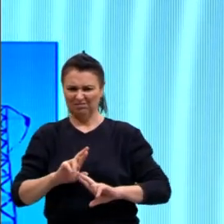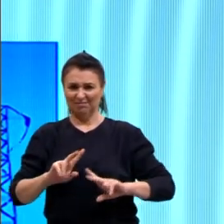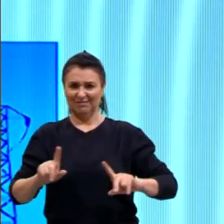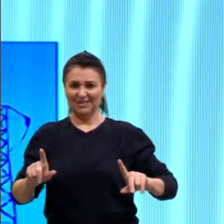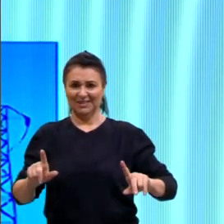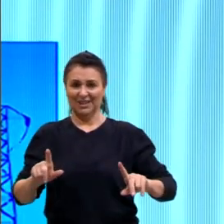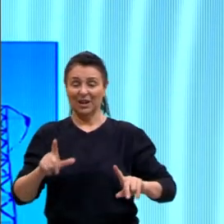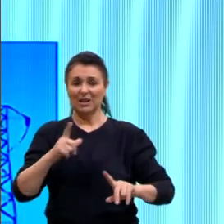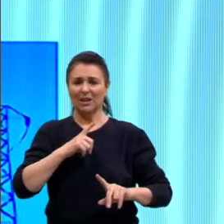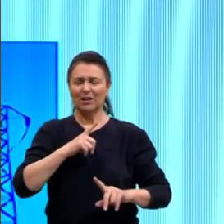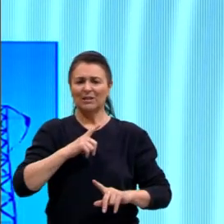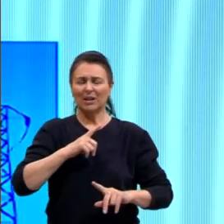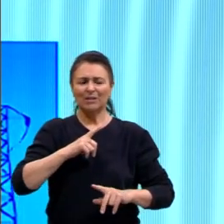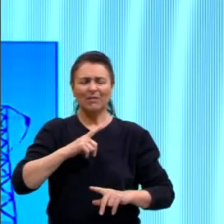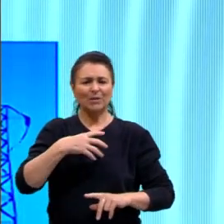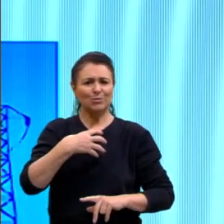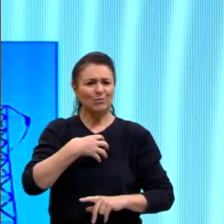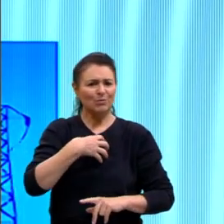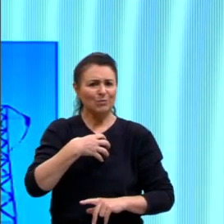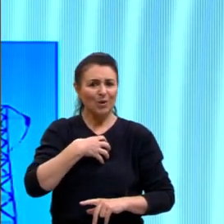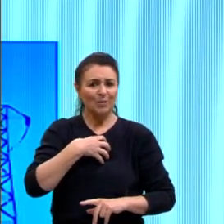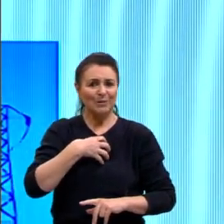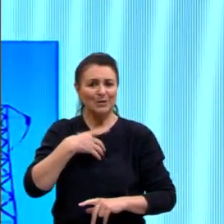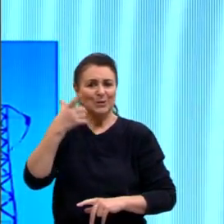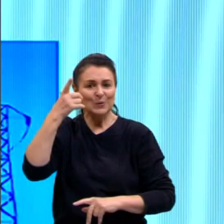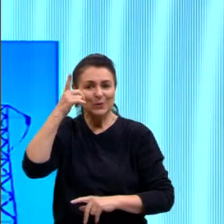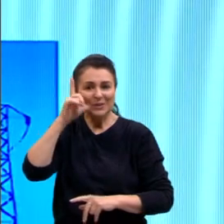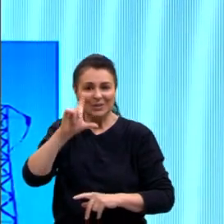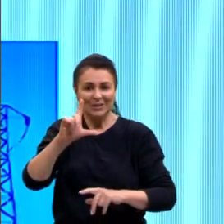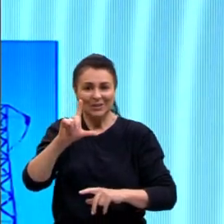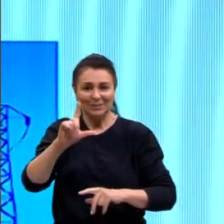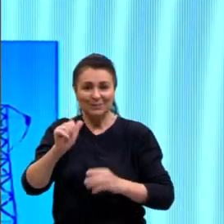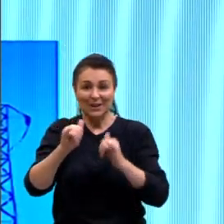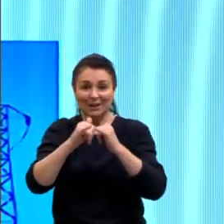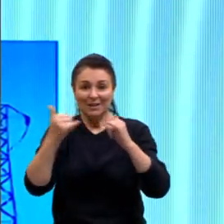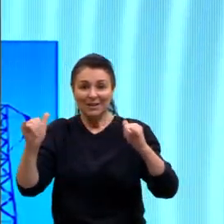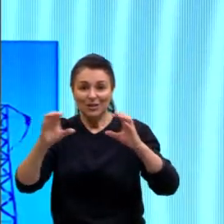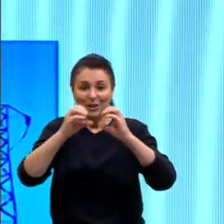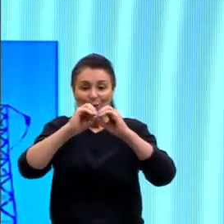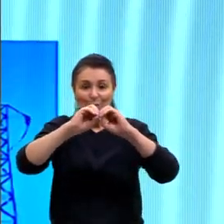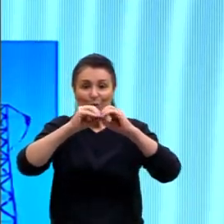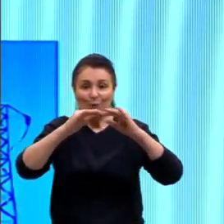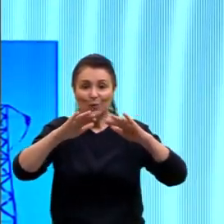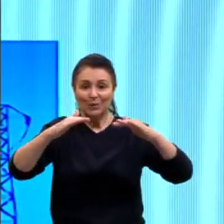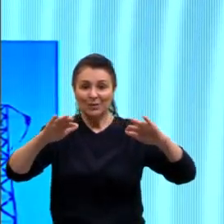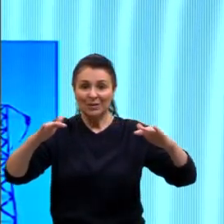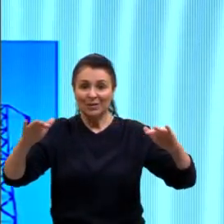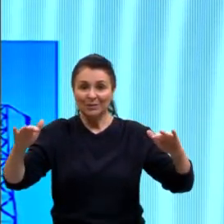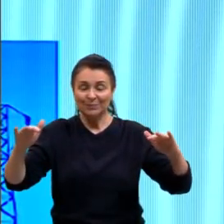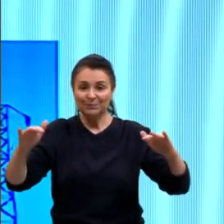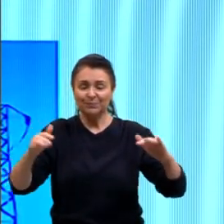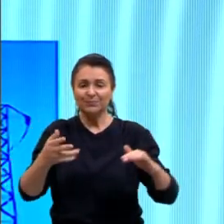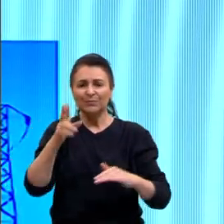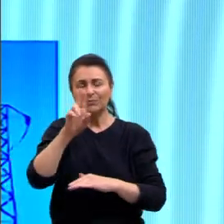Então, tu tem várias formas de obter essa energia do oceano. Também vai utilizar justamente essa,